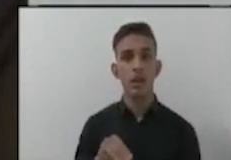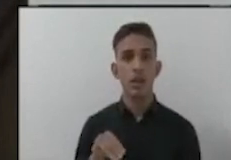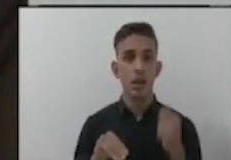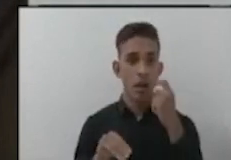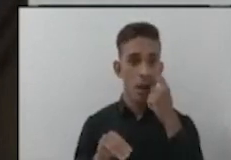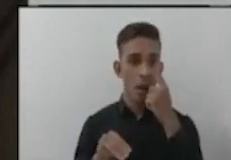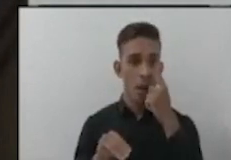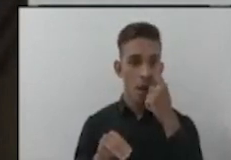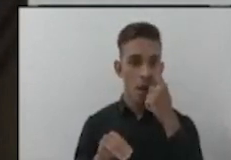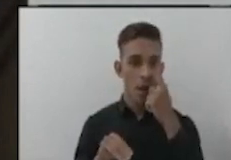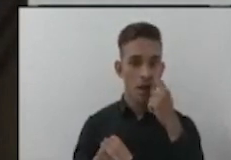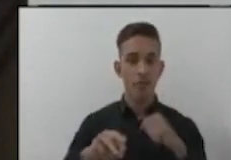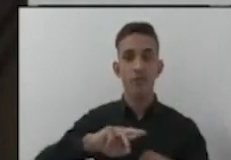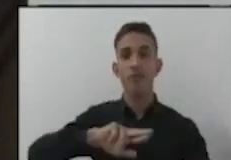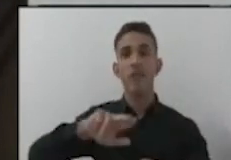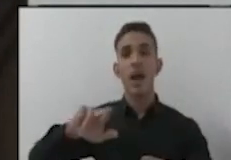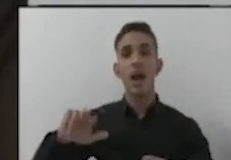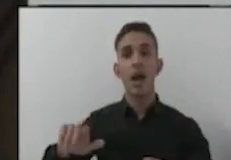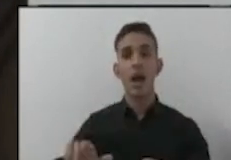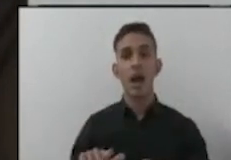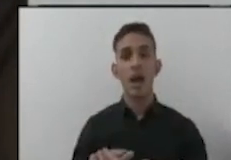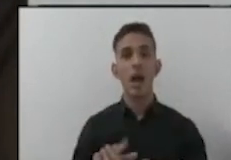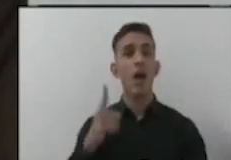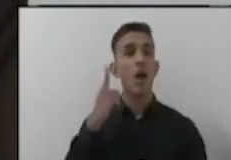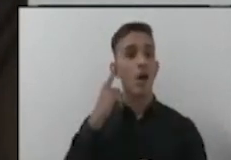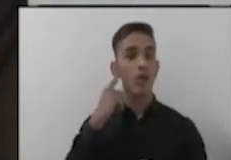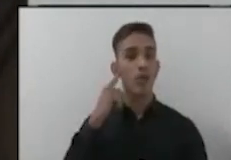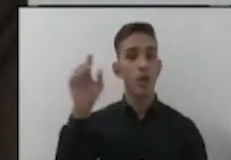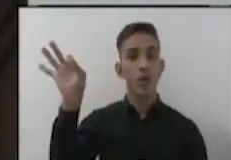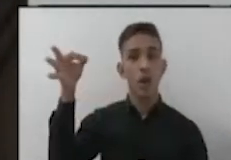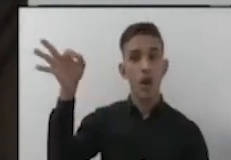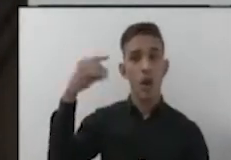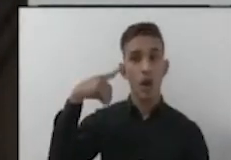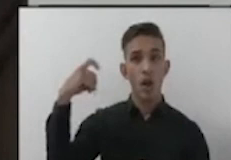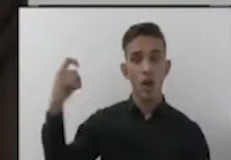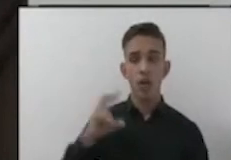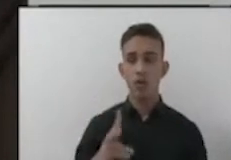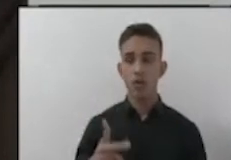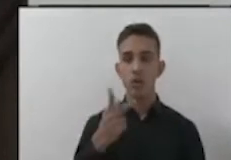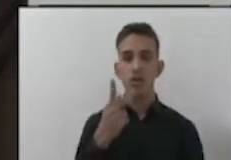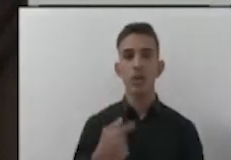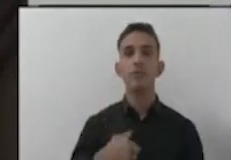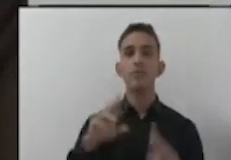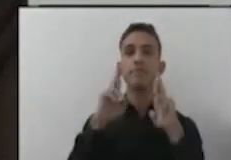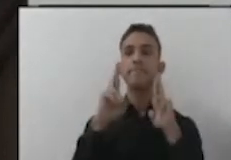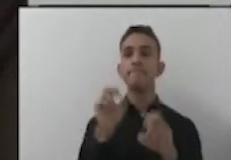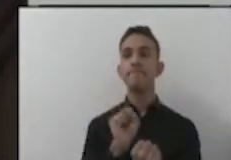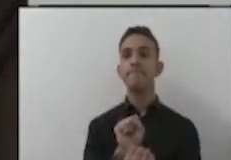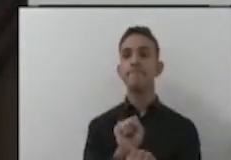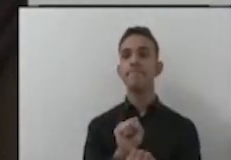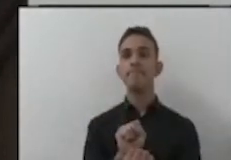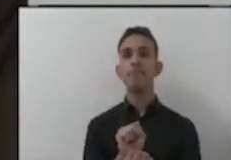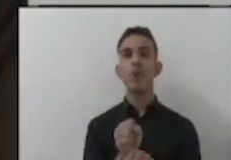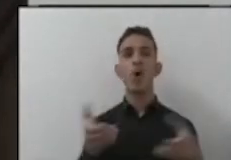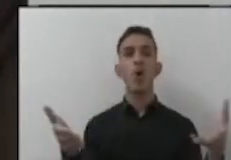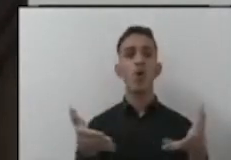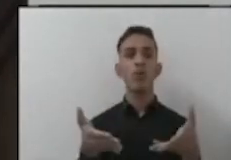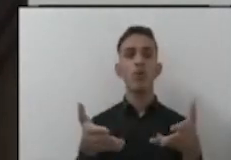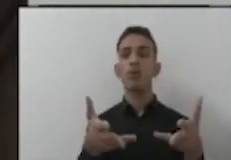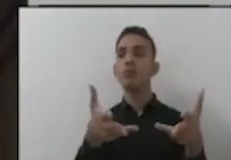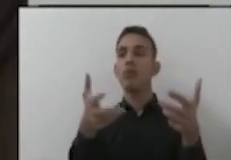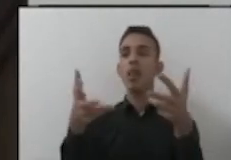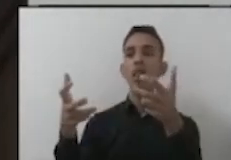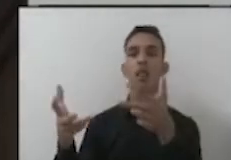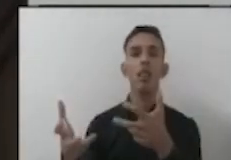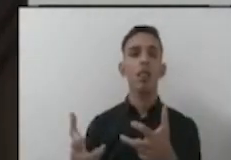vezes a professora Juliana ouviu a campainha, continuou falando, eu respeitei. Mas hoje, por eu vi que estava